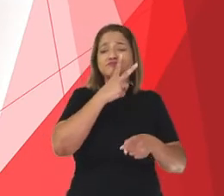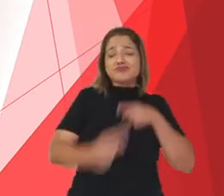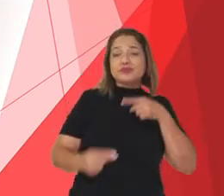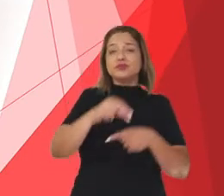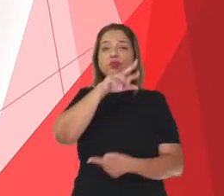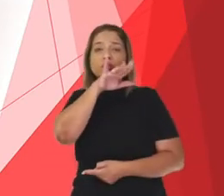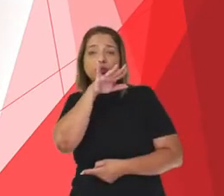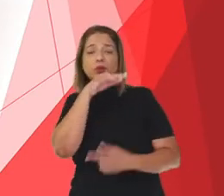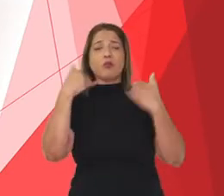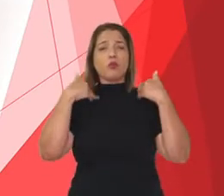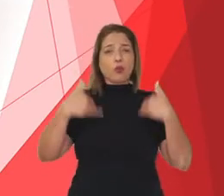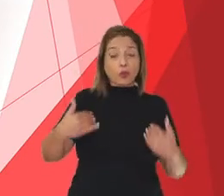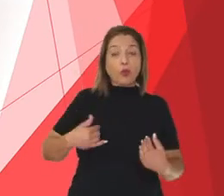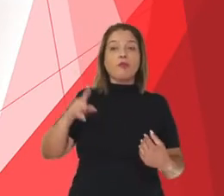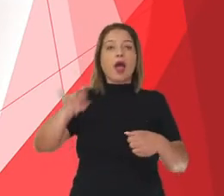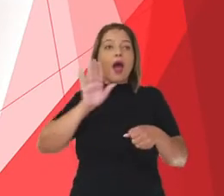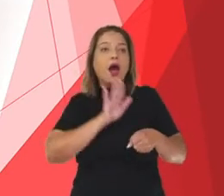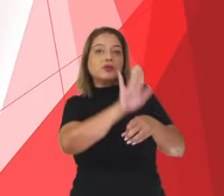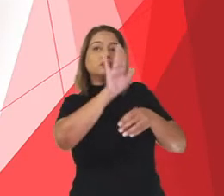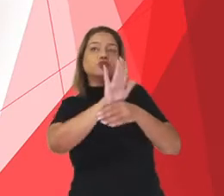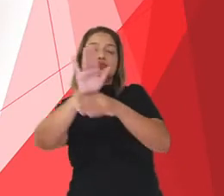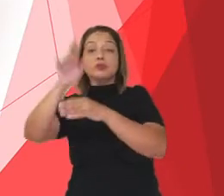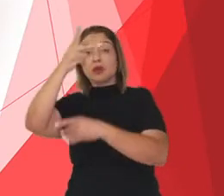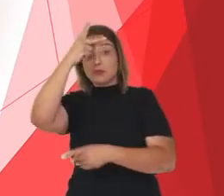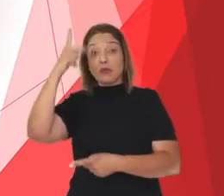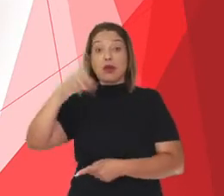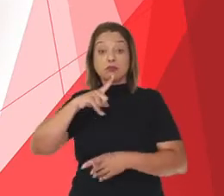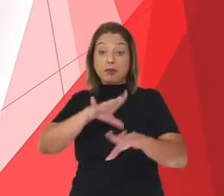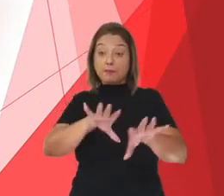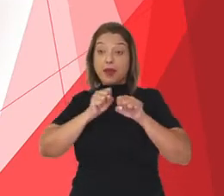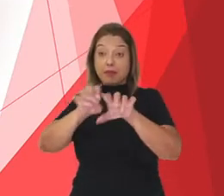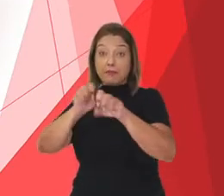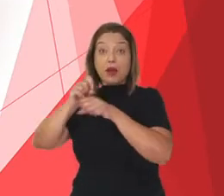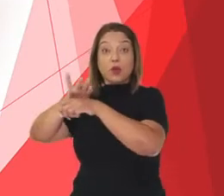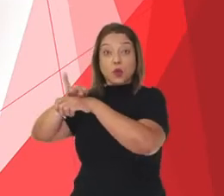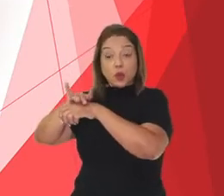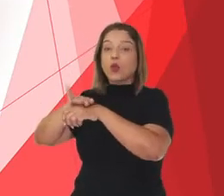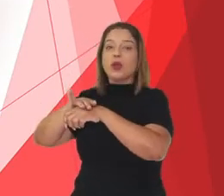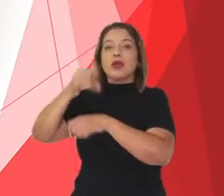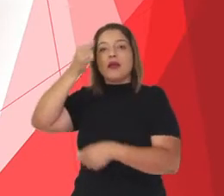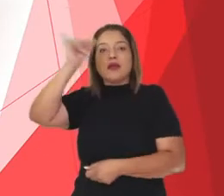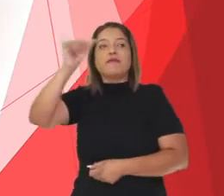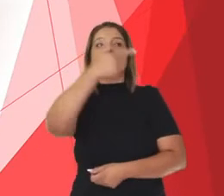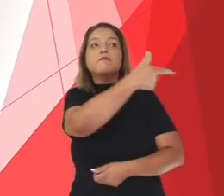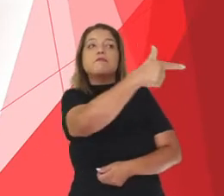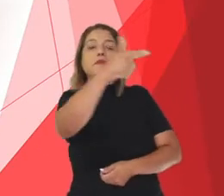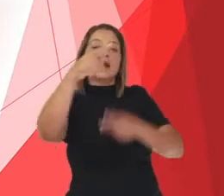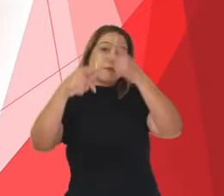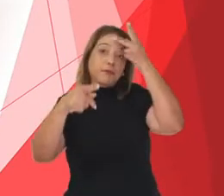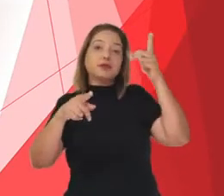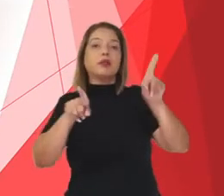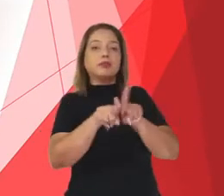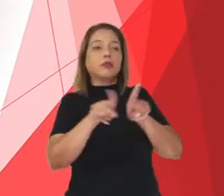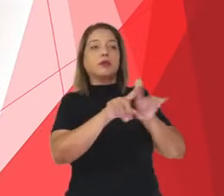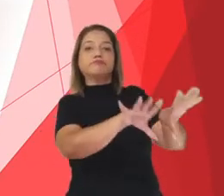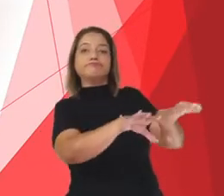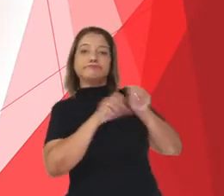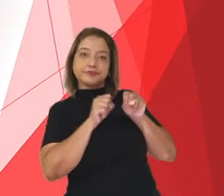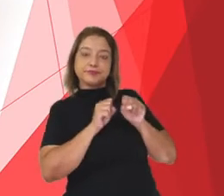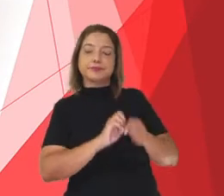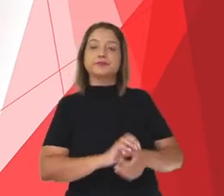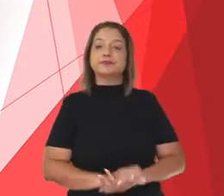aqueles que estão adoecendo e para evitar que mais pessoas adoençam. Com a pandemia,